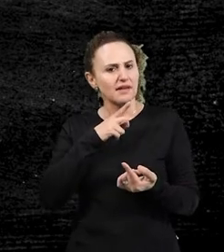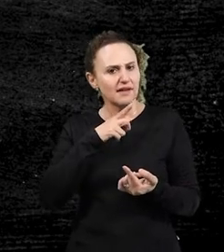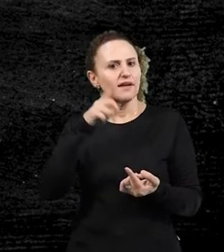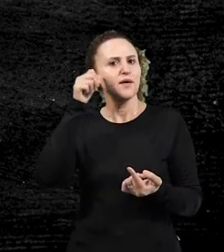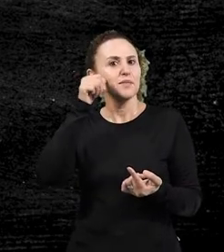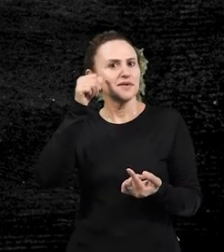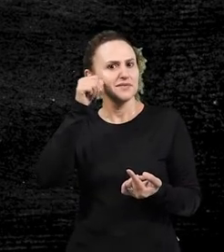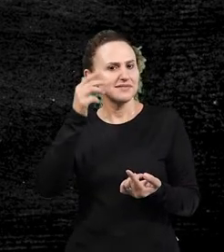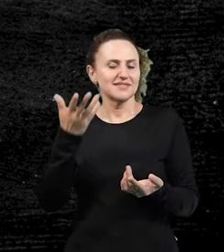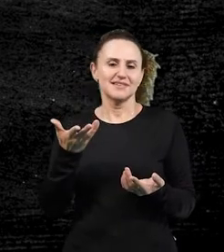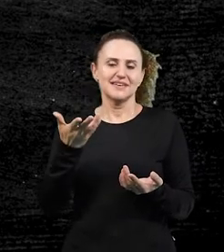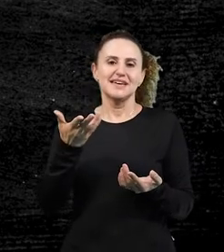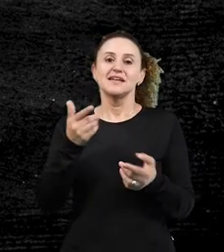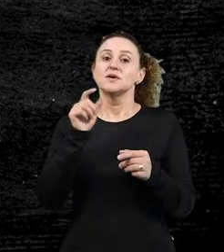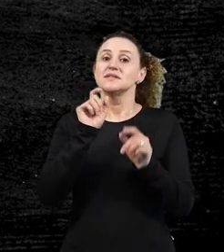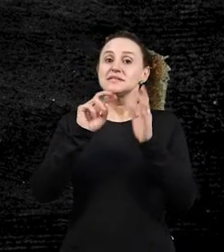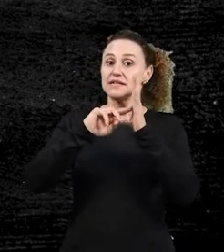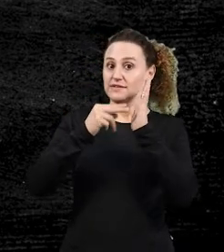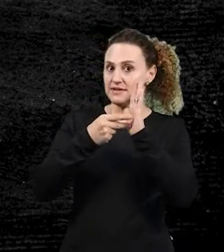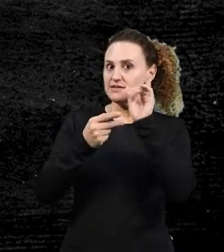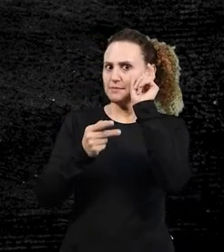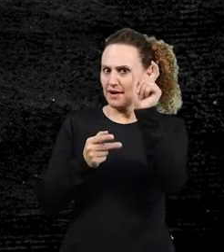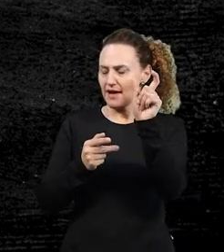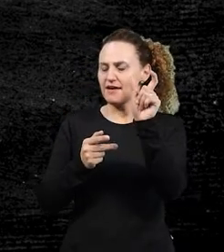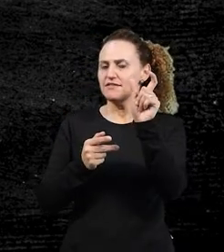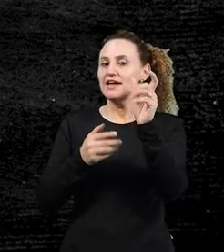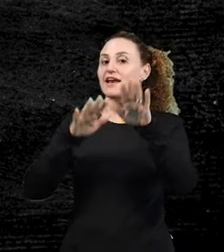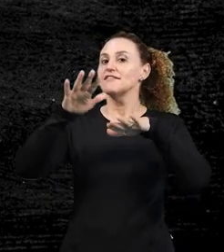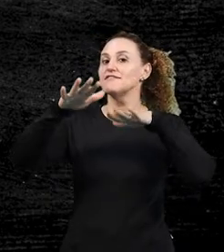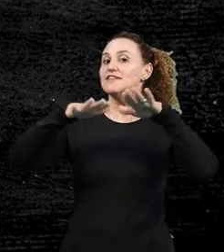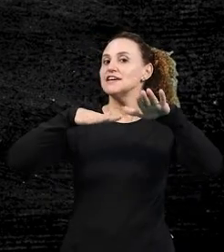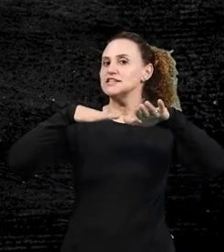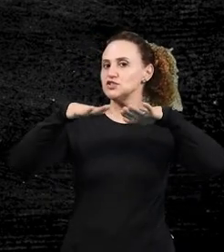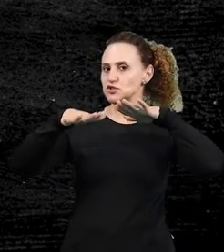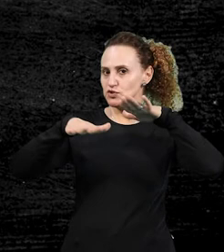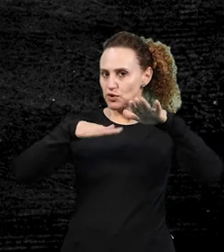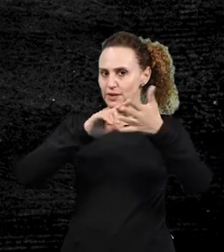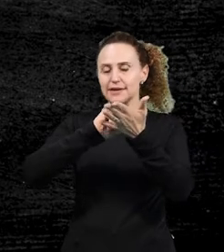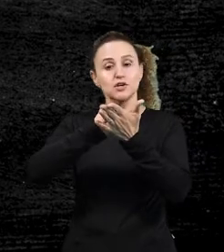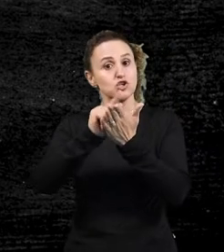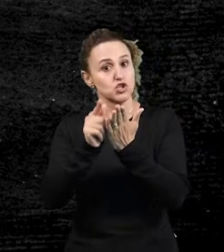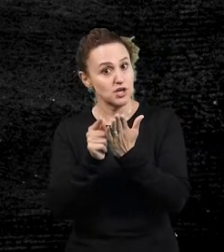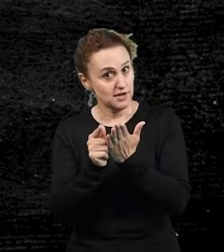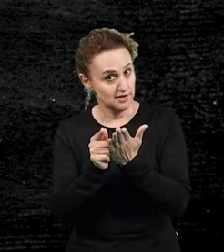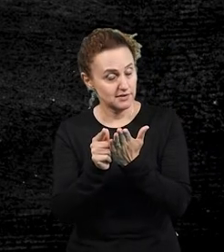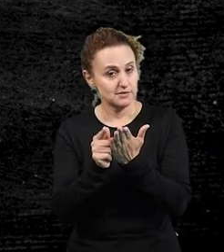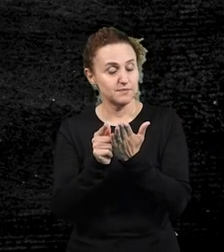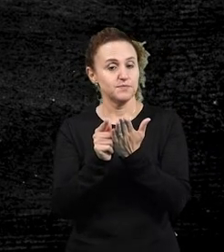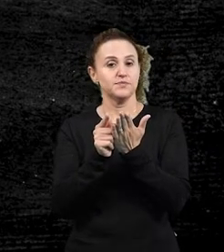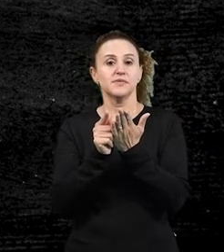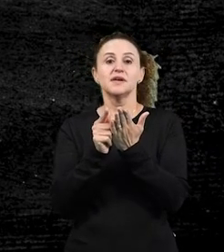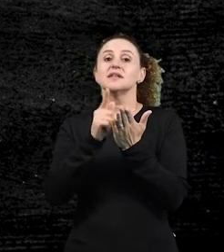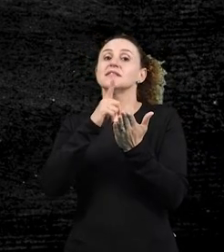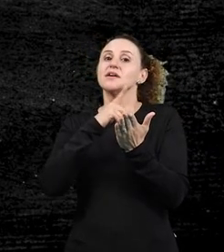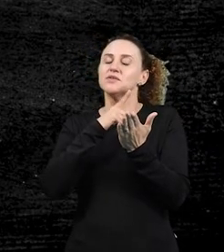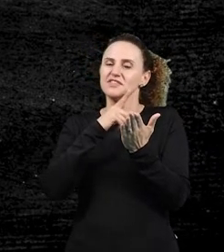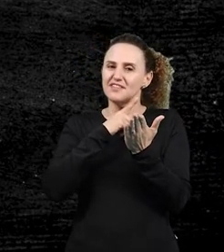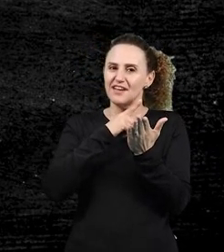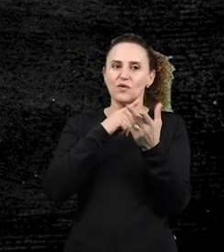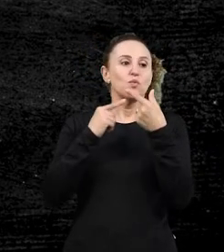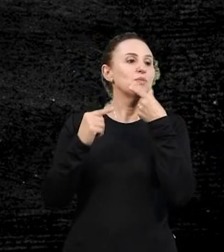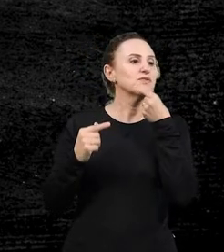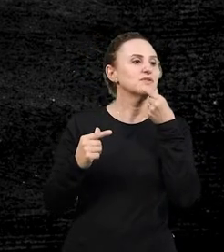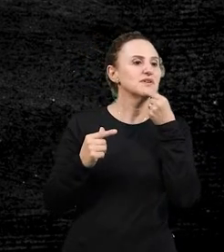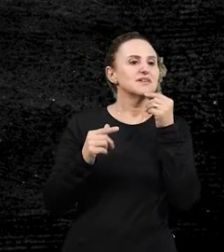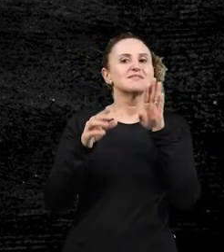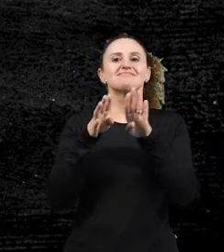então quer dizer que essa palavra flexiona em gênero, né? Da ausência do masculino, tem a presença